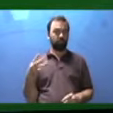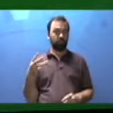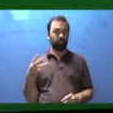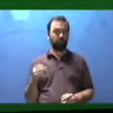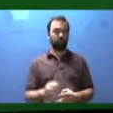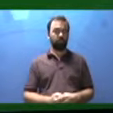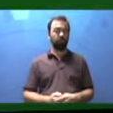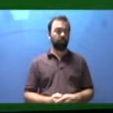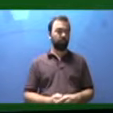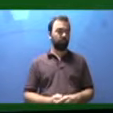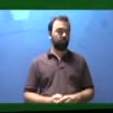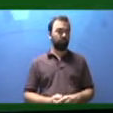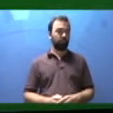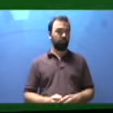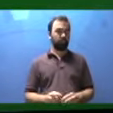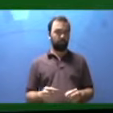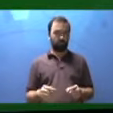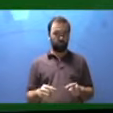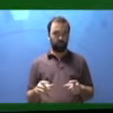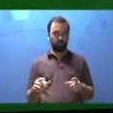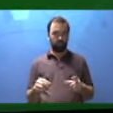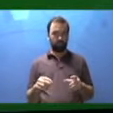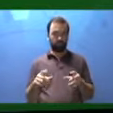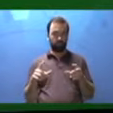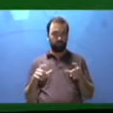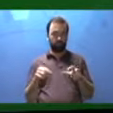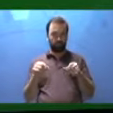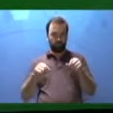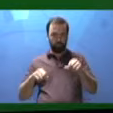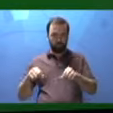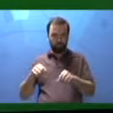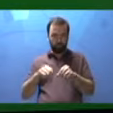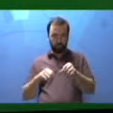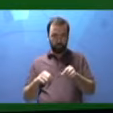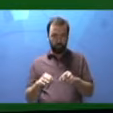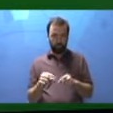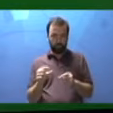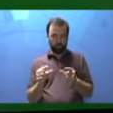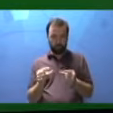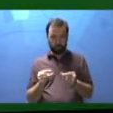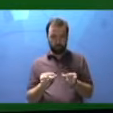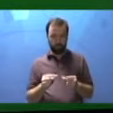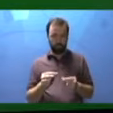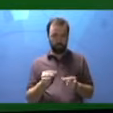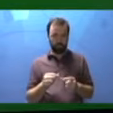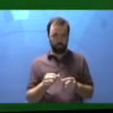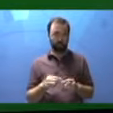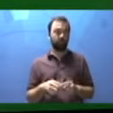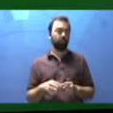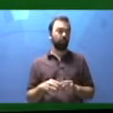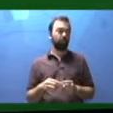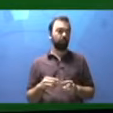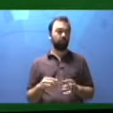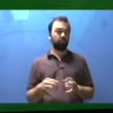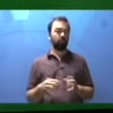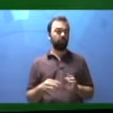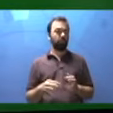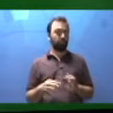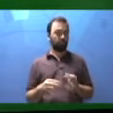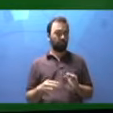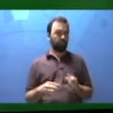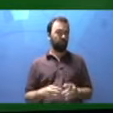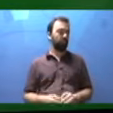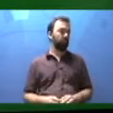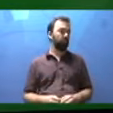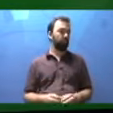Unidade 3. A maquete da escola, página 130. Estudo